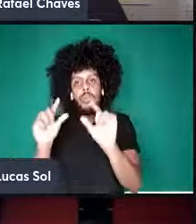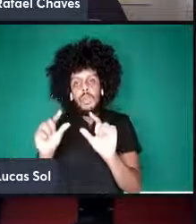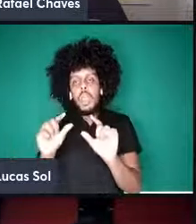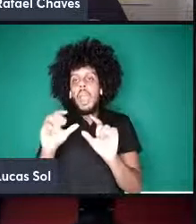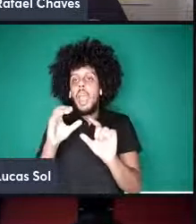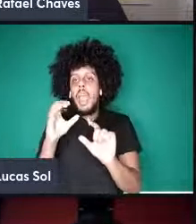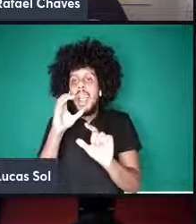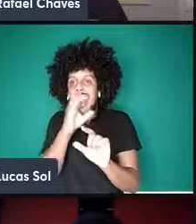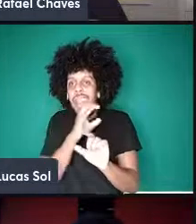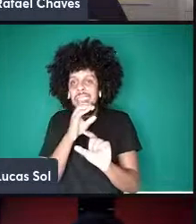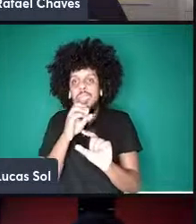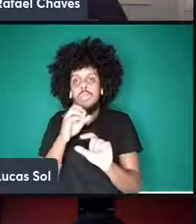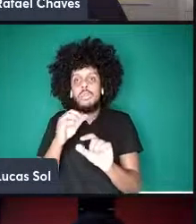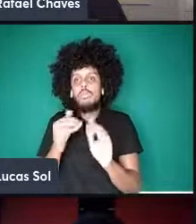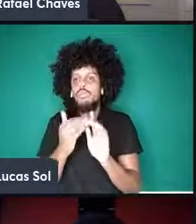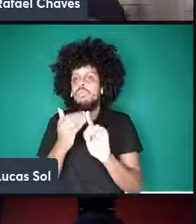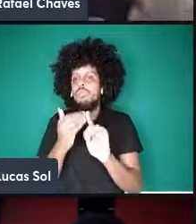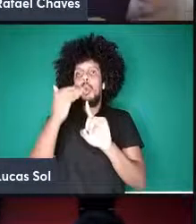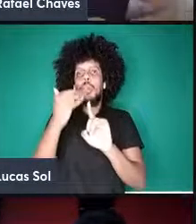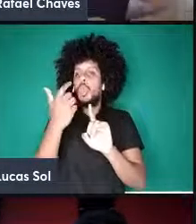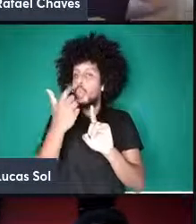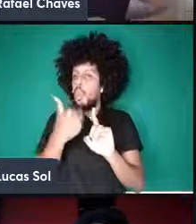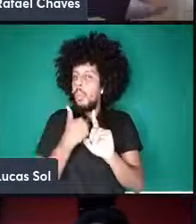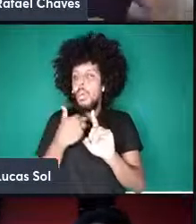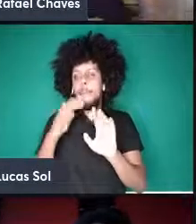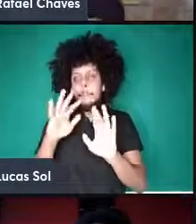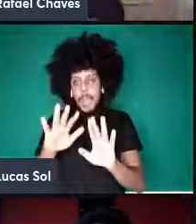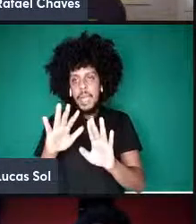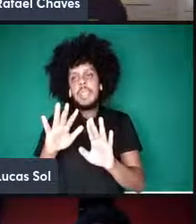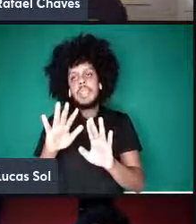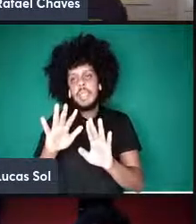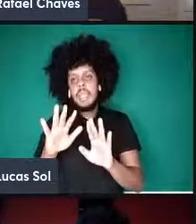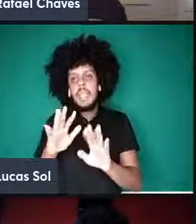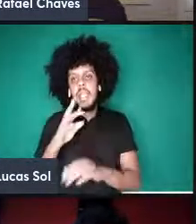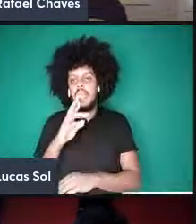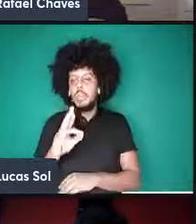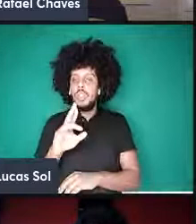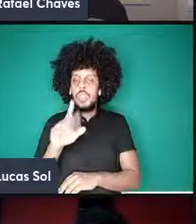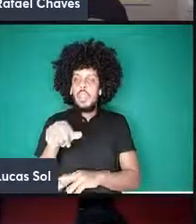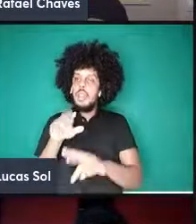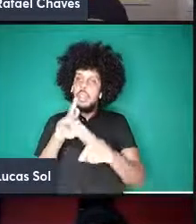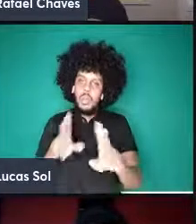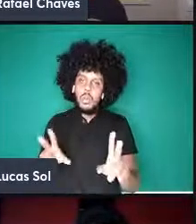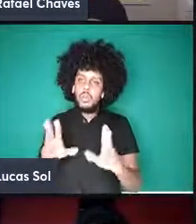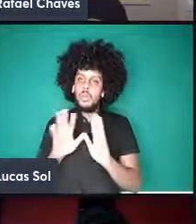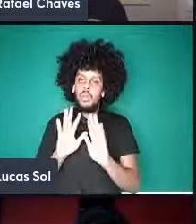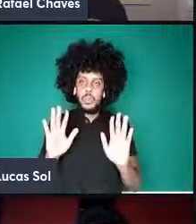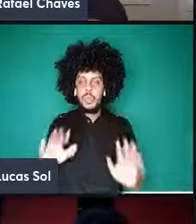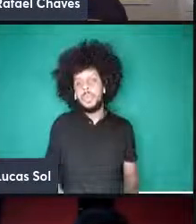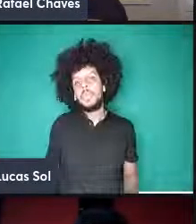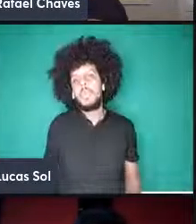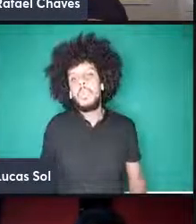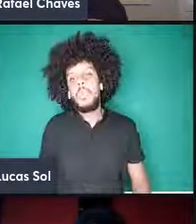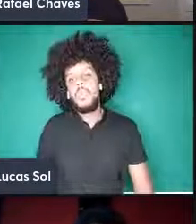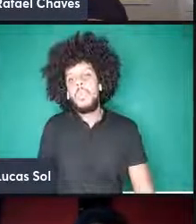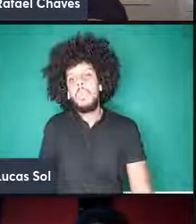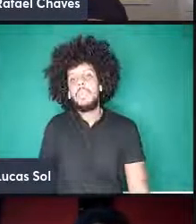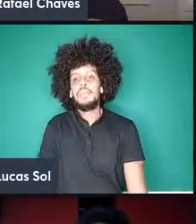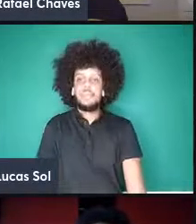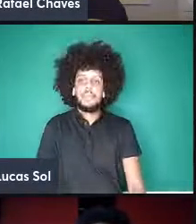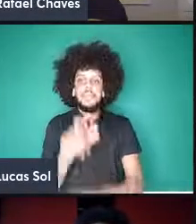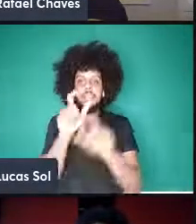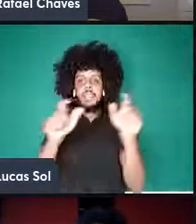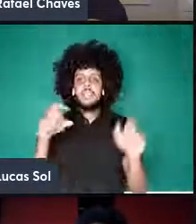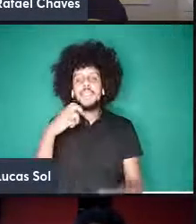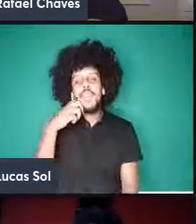vamos pessoal aos mais tímidos por favor